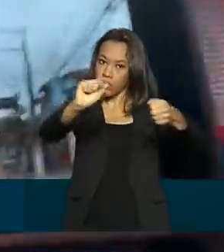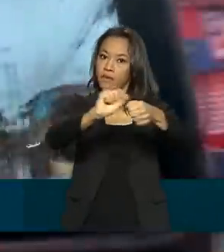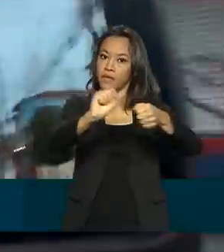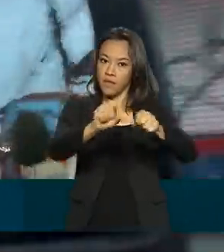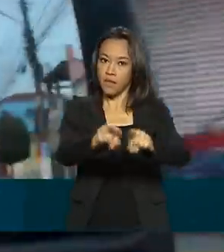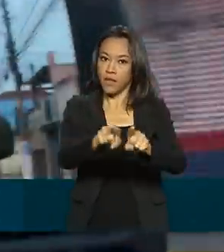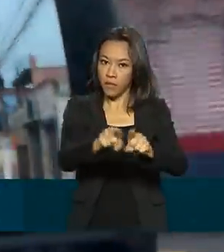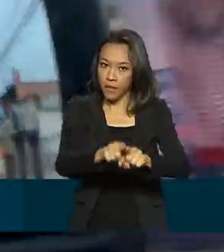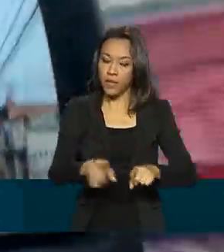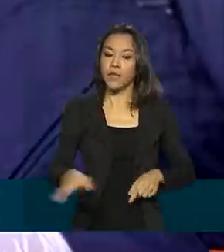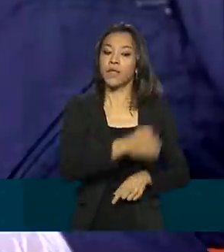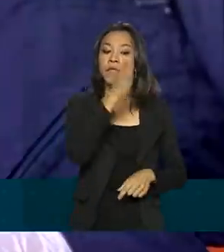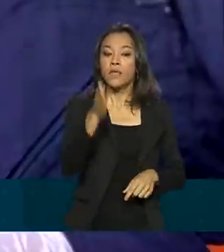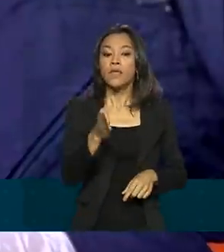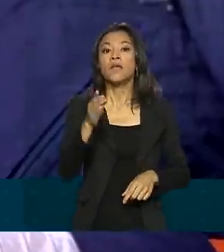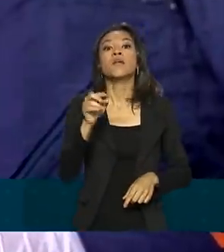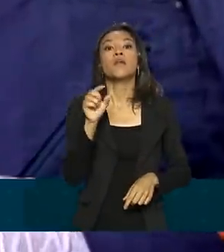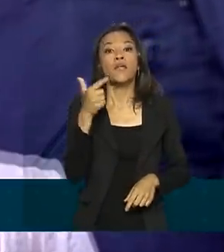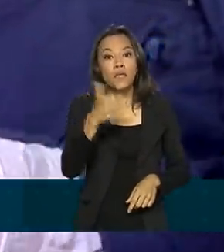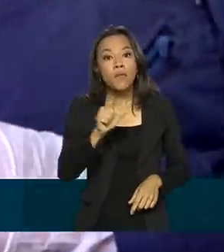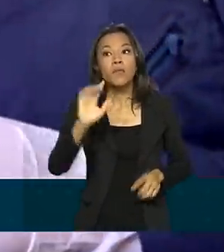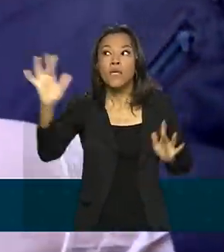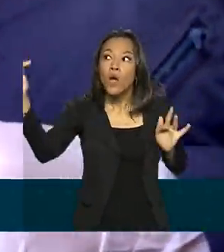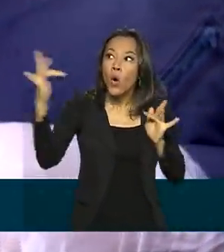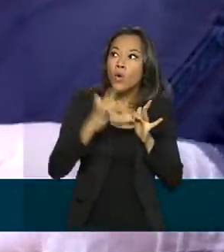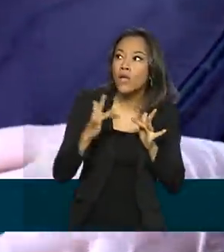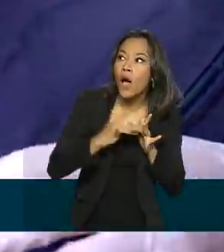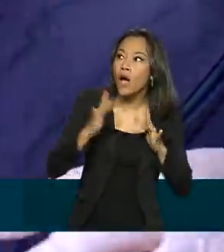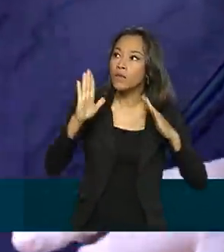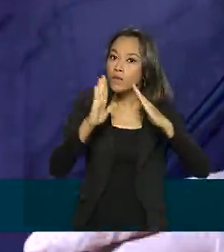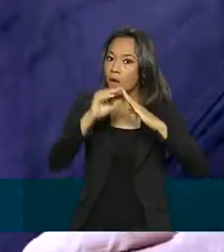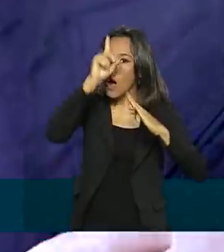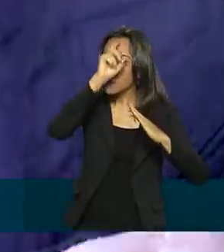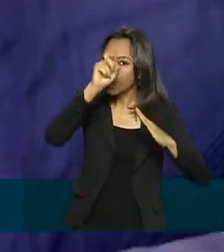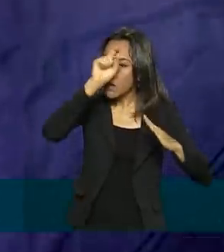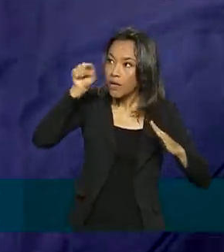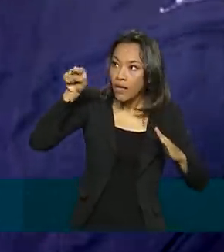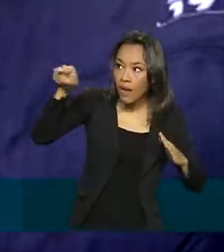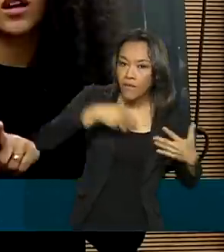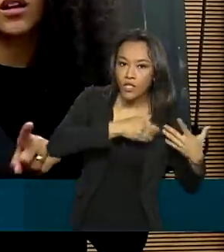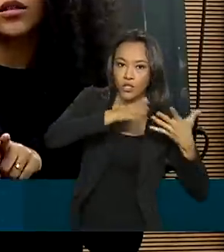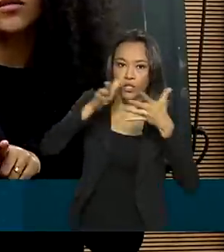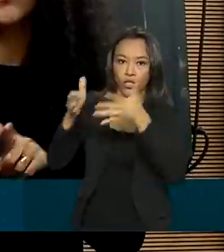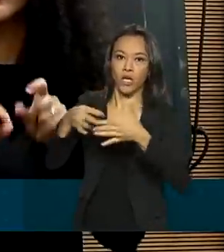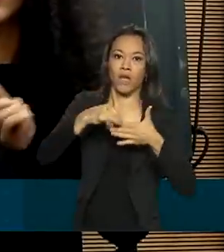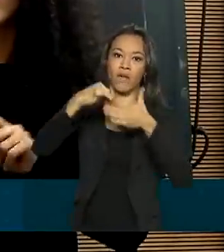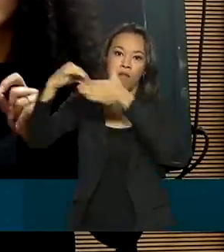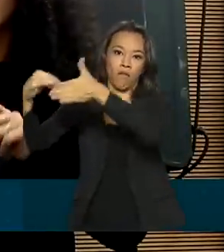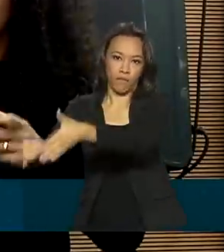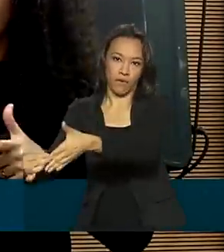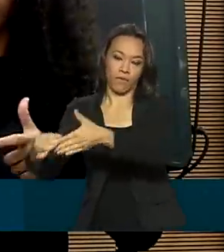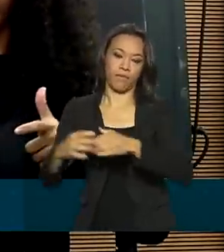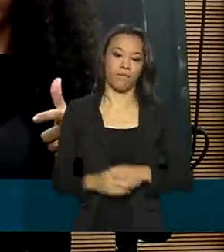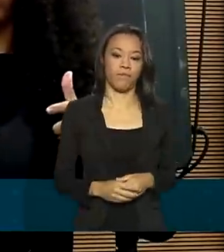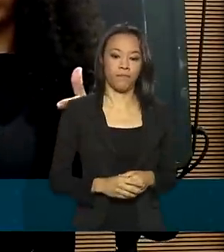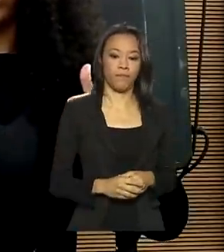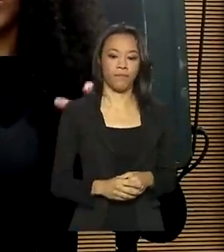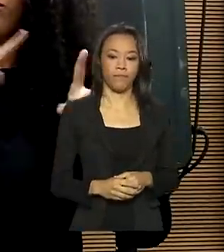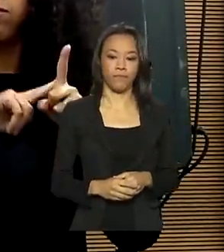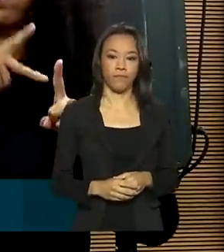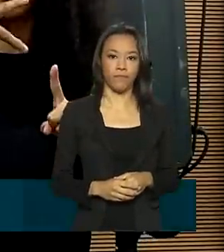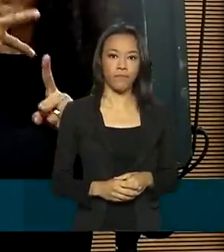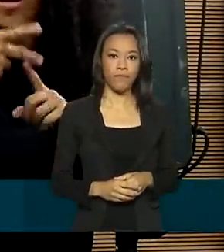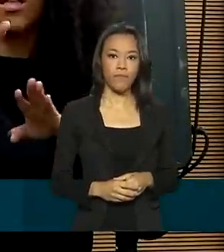ainda terá contato imediato com o hospital, onde o paciente será atendido. Nós vamos ampliar em três vezes o